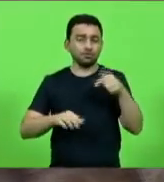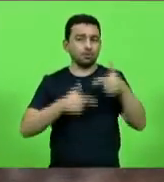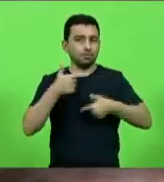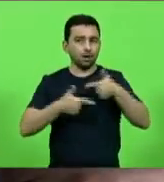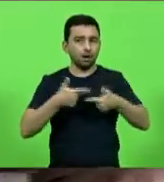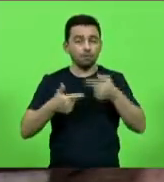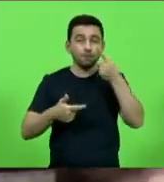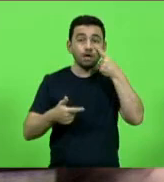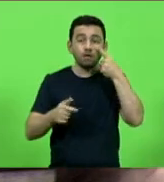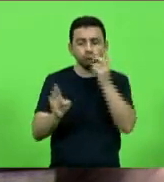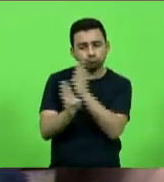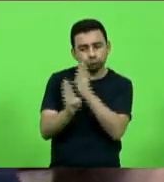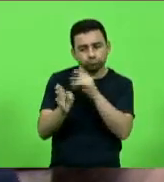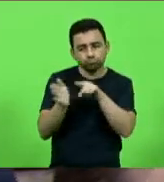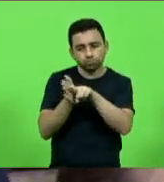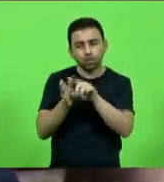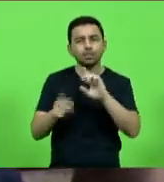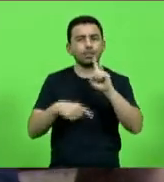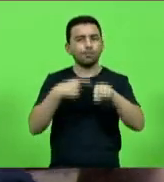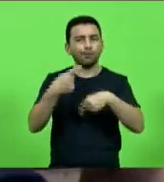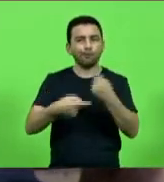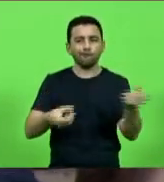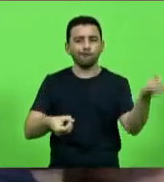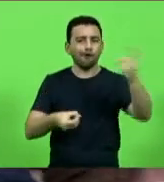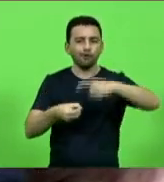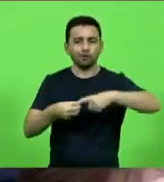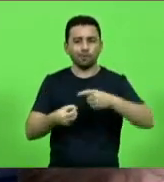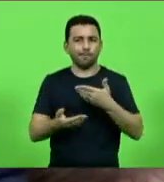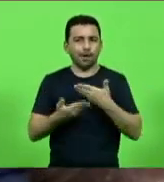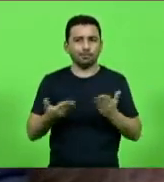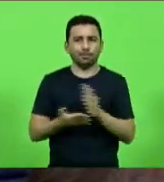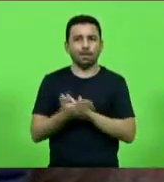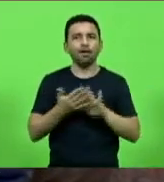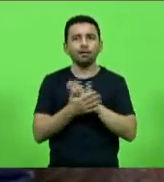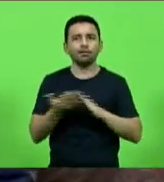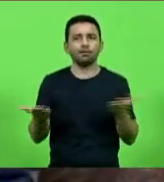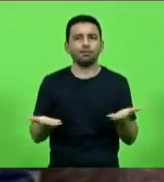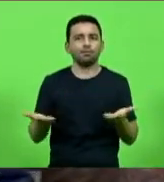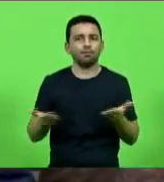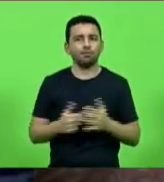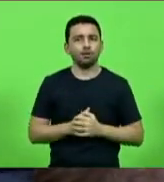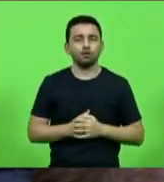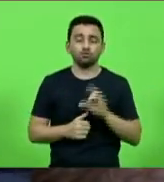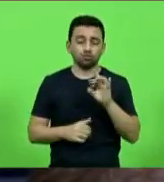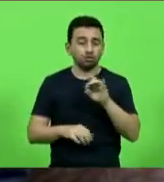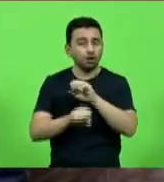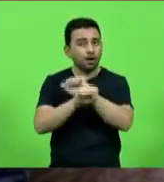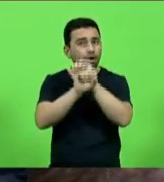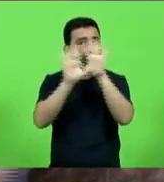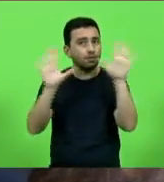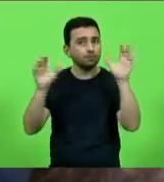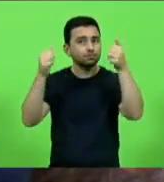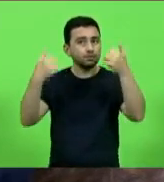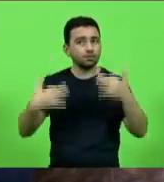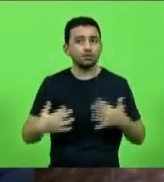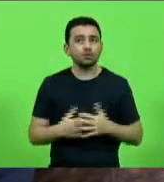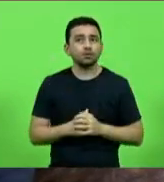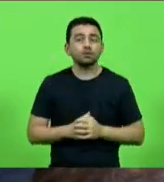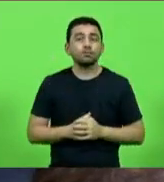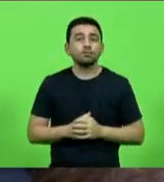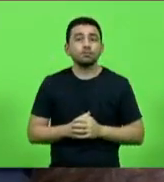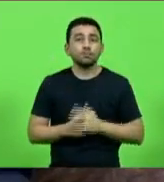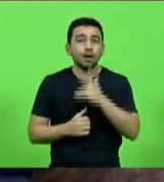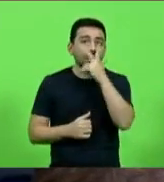ser investigado, depois ele vai voltar, ele não está perdendo o mandato, nem cargo, nem nada. É só isso que eu quero deixar claro aqui, que parece que